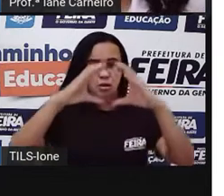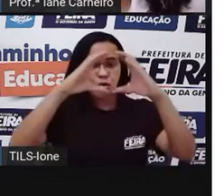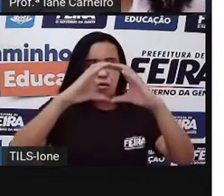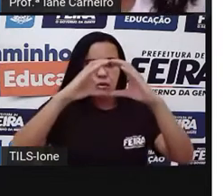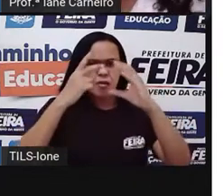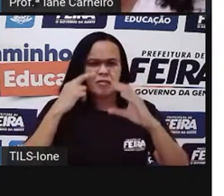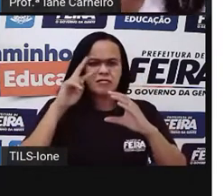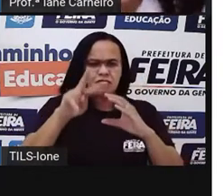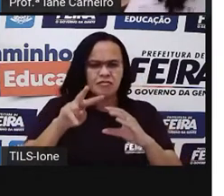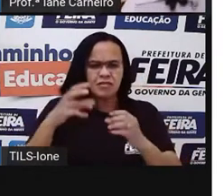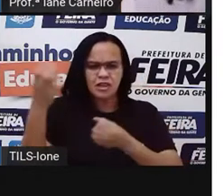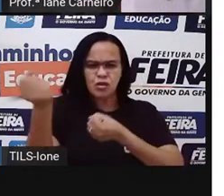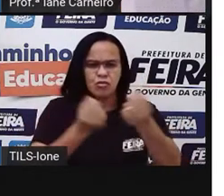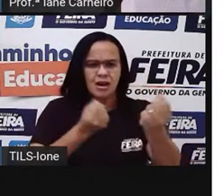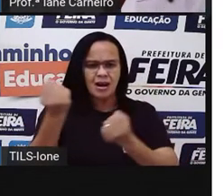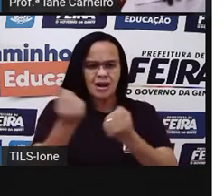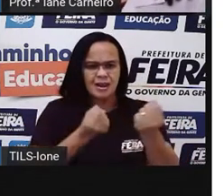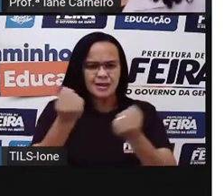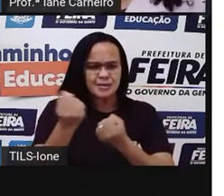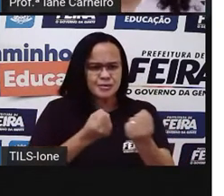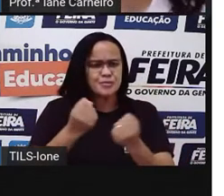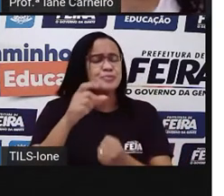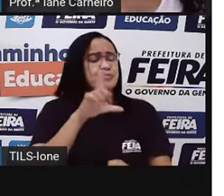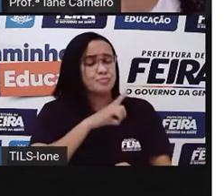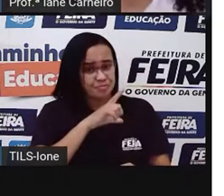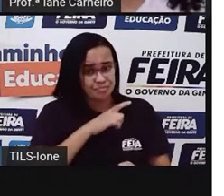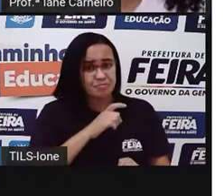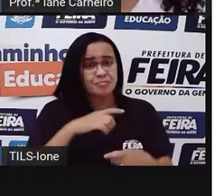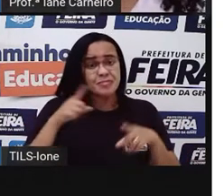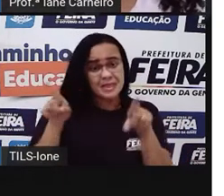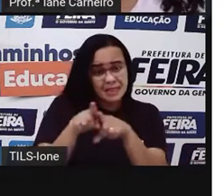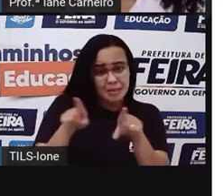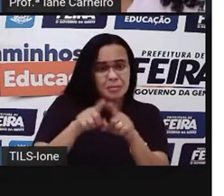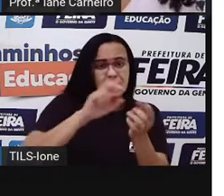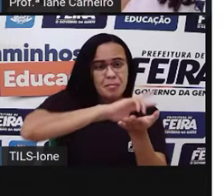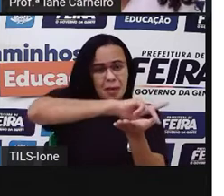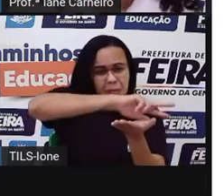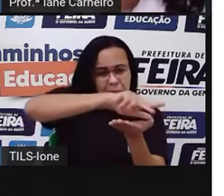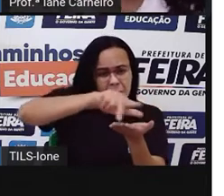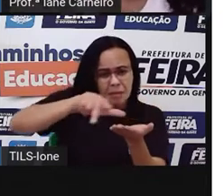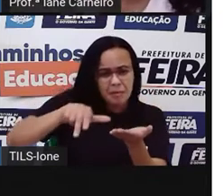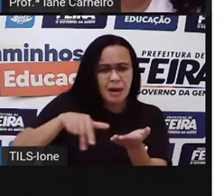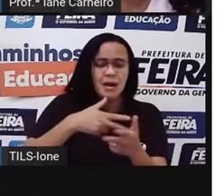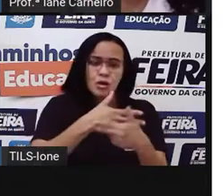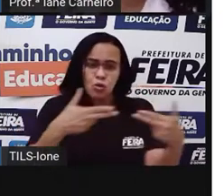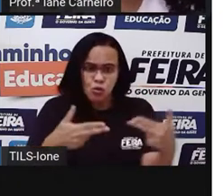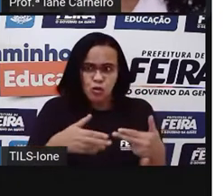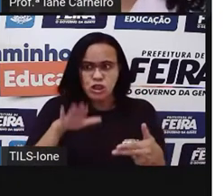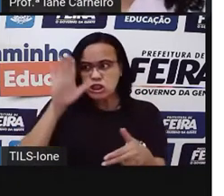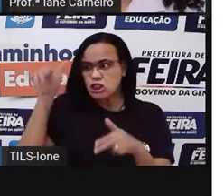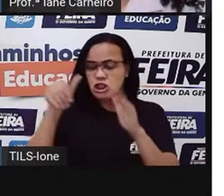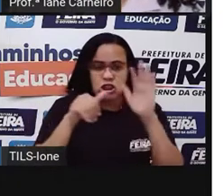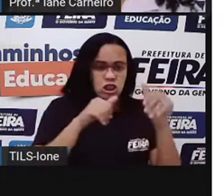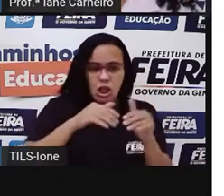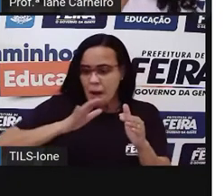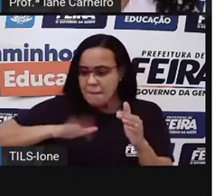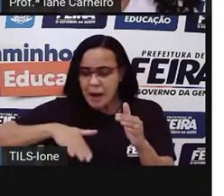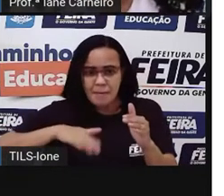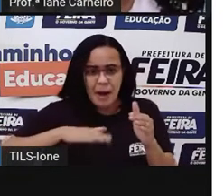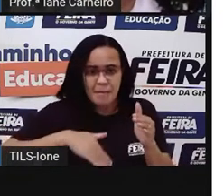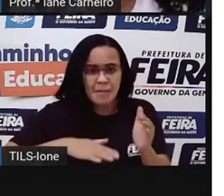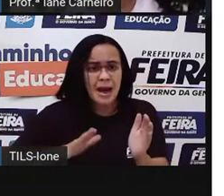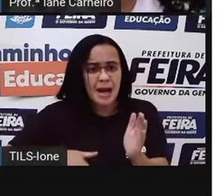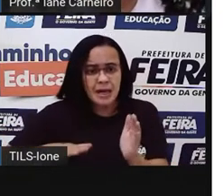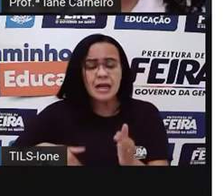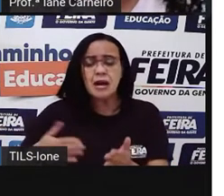eletrodomésticos, né? Então, é uma forma do supermercado chamar as pessoas pra comprarem mais, né? E aí, nessa